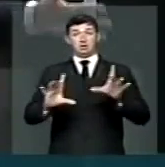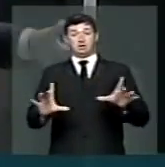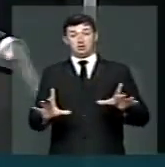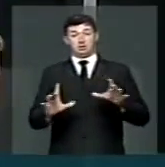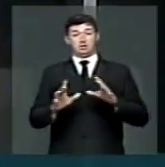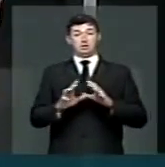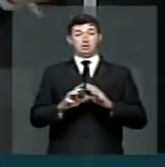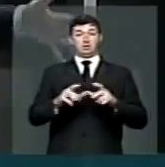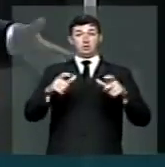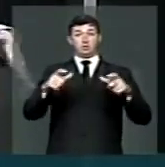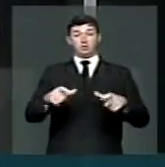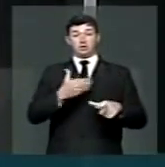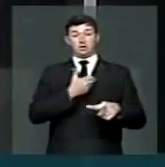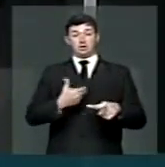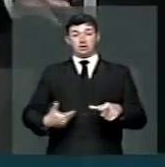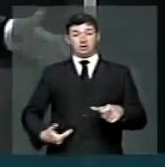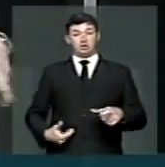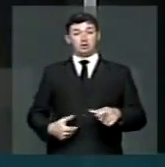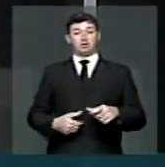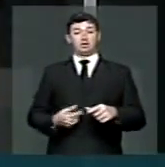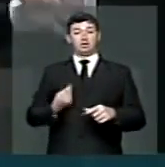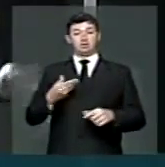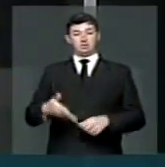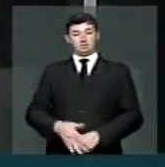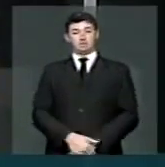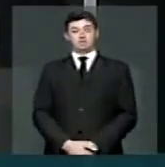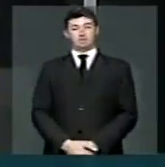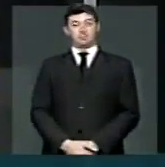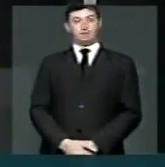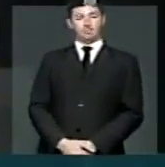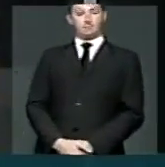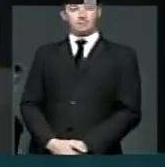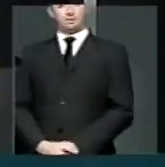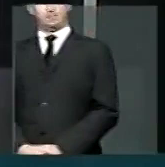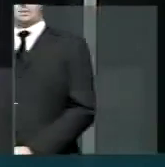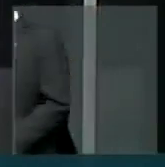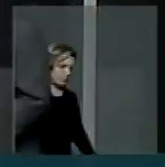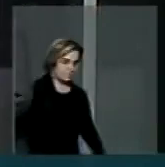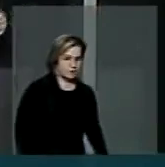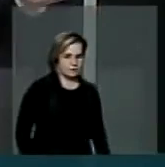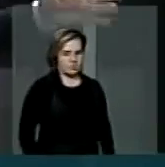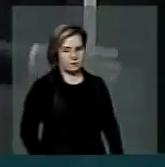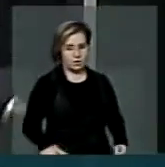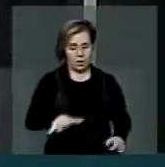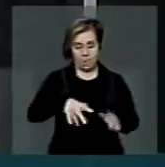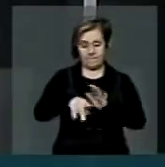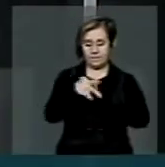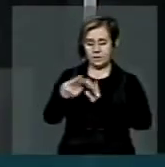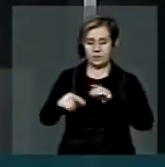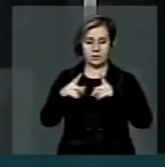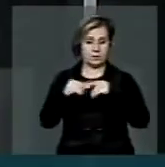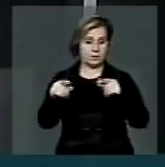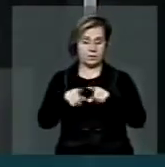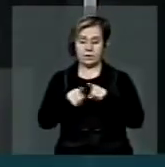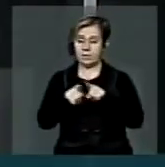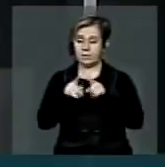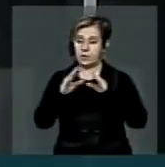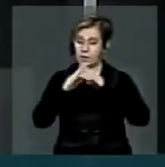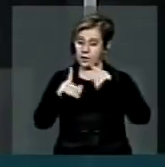áreas públicas ocupadas aqui em Brasília, por templos, por entidades de assistência social.